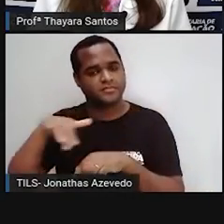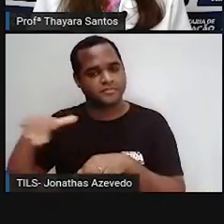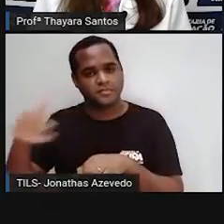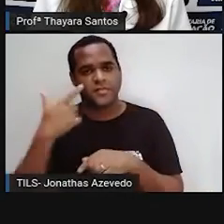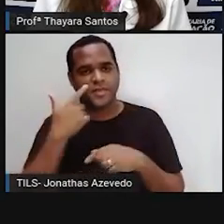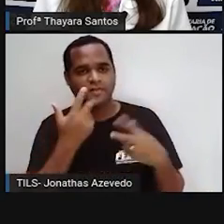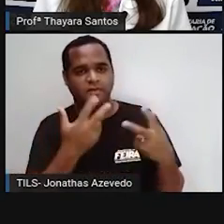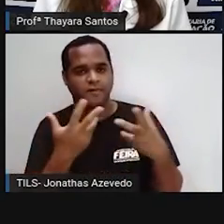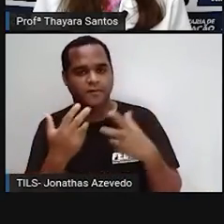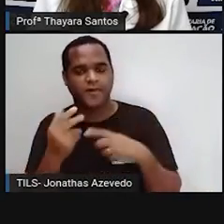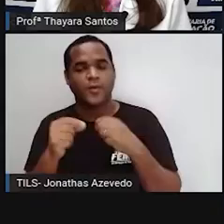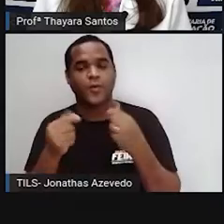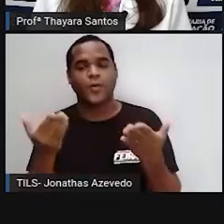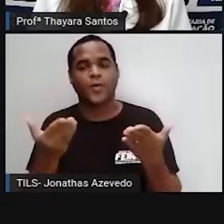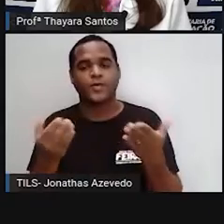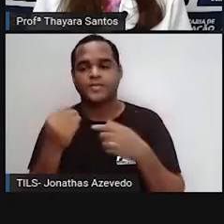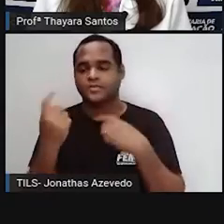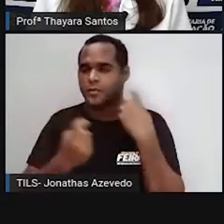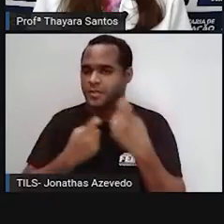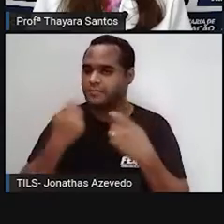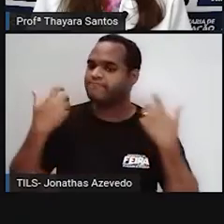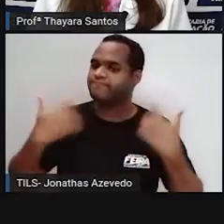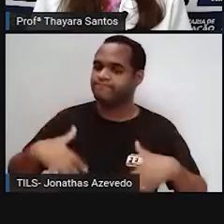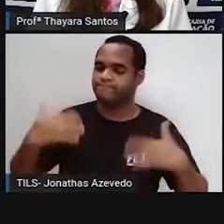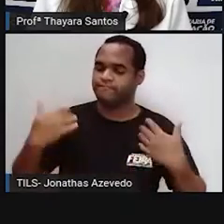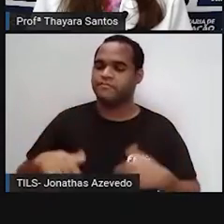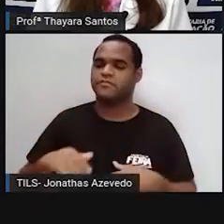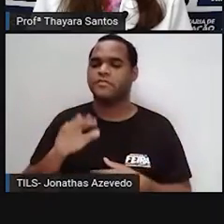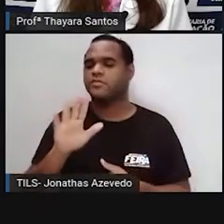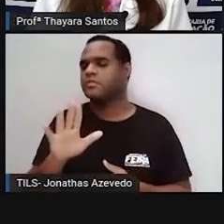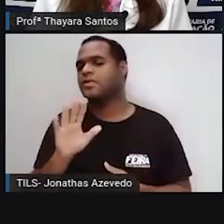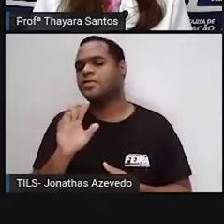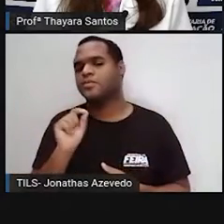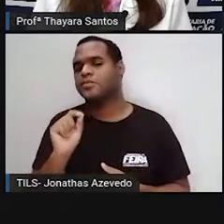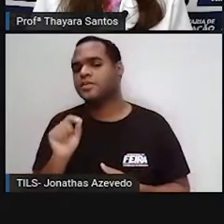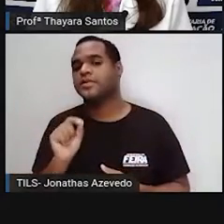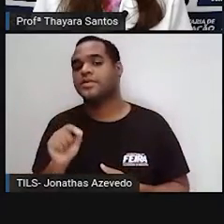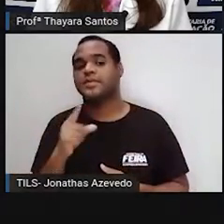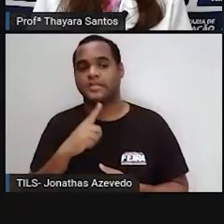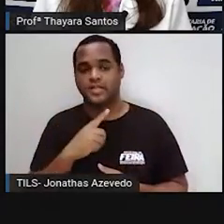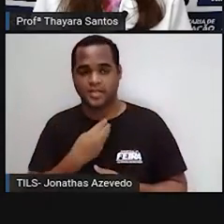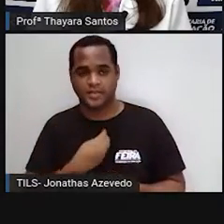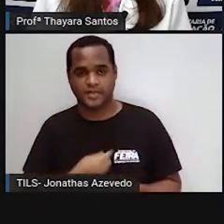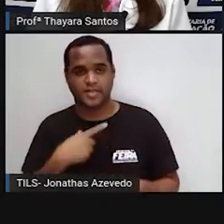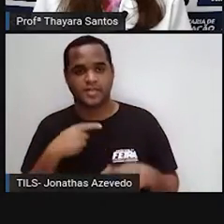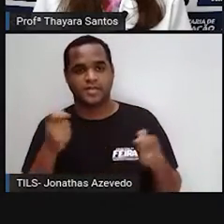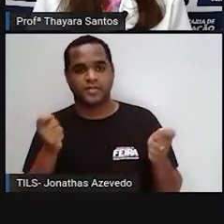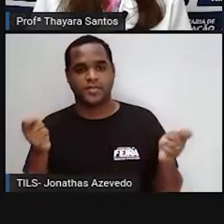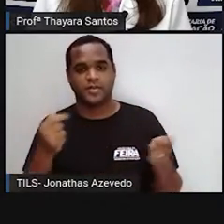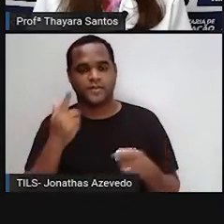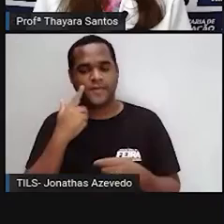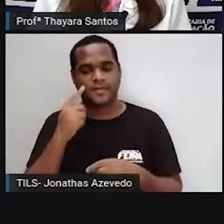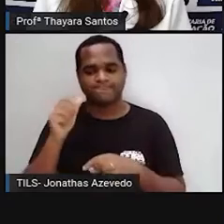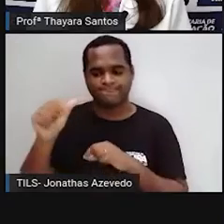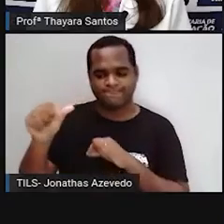hoje, né? Um cenário bem preocupante, mas ainda dá tempo de a gente reverter essa situação. Então, é